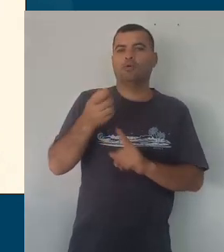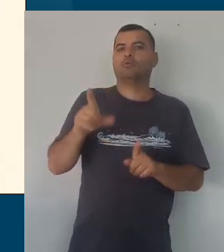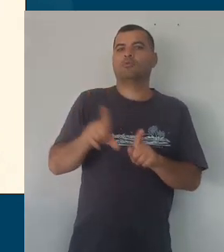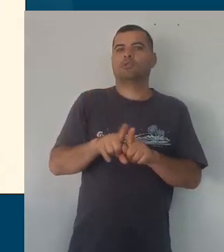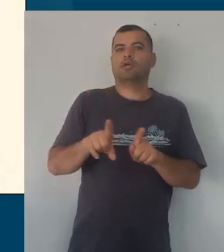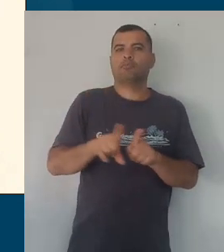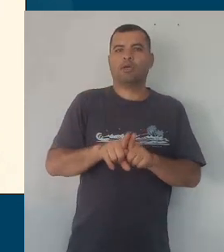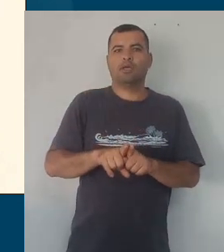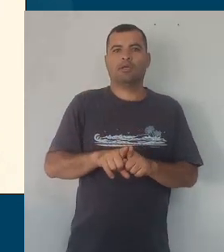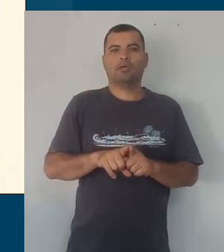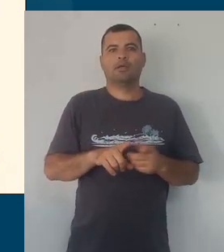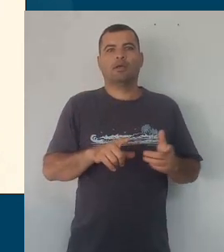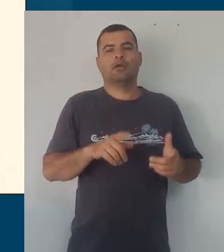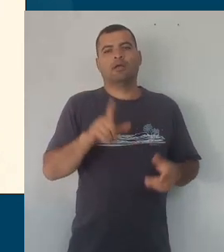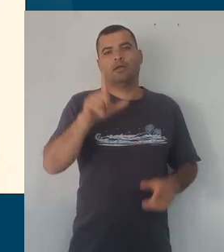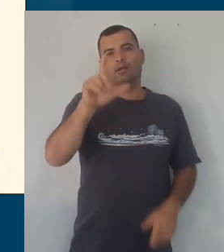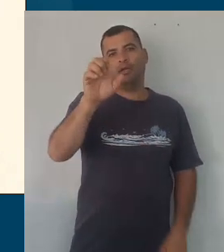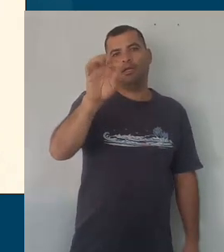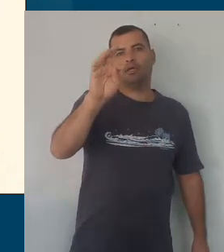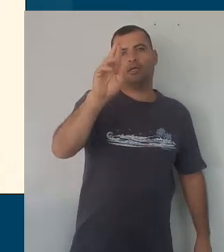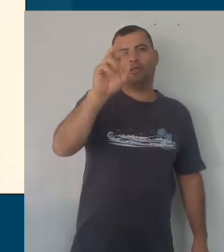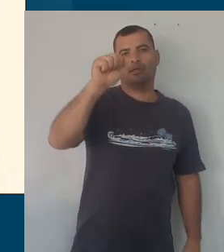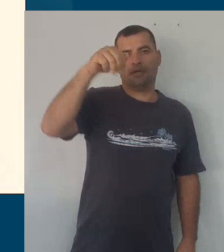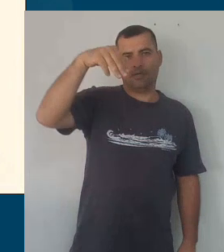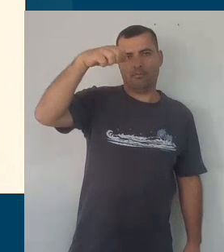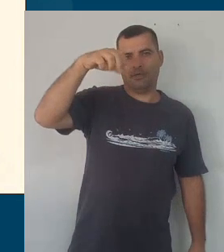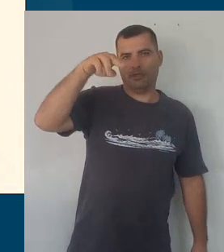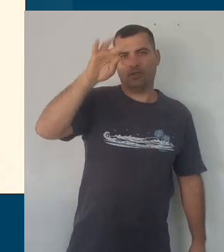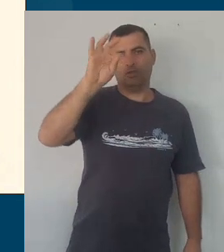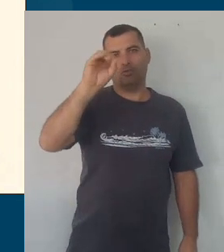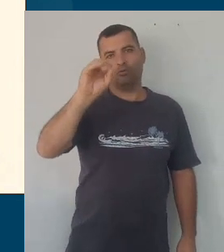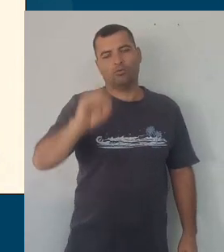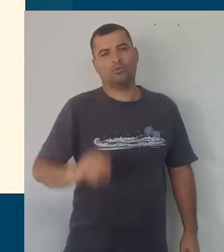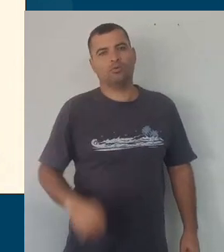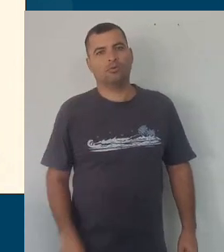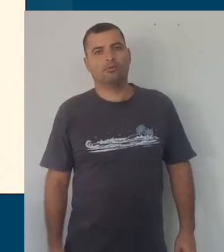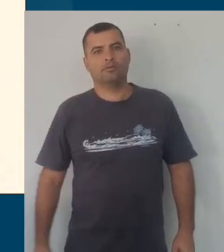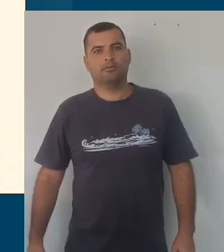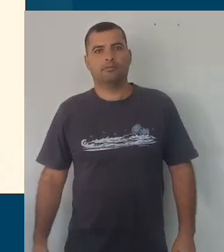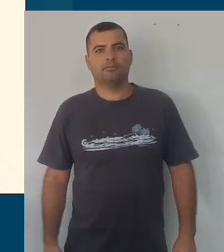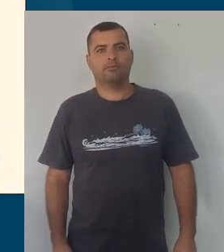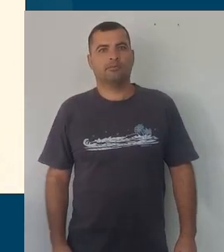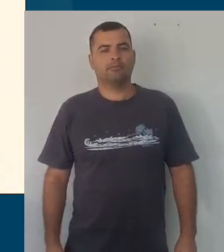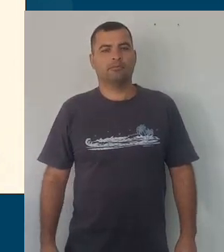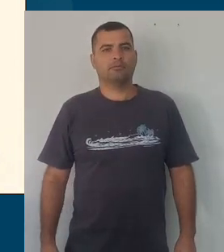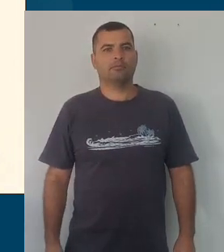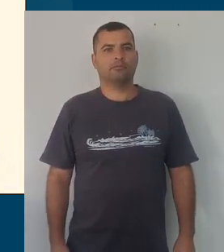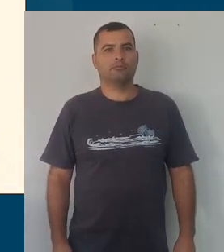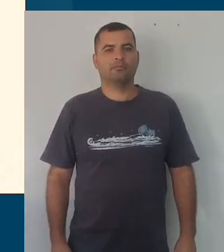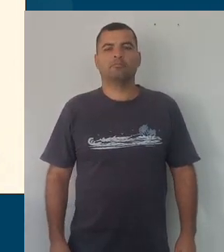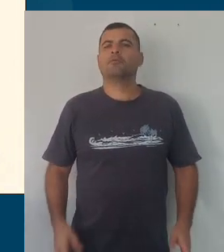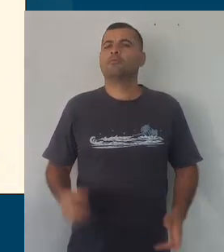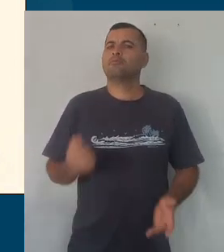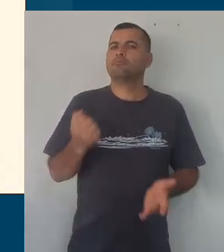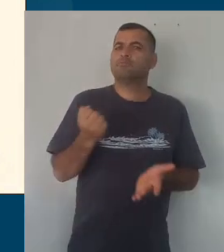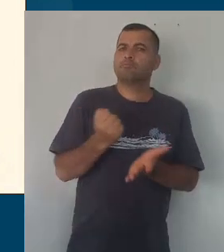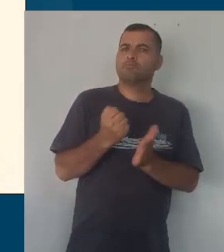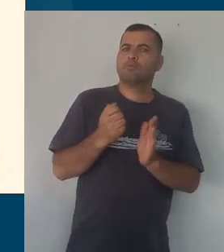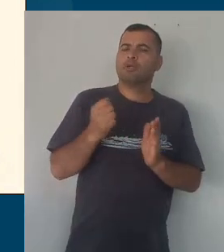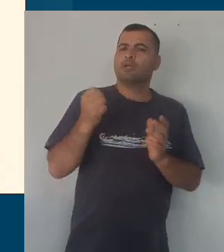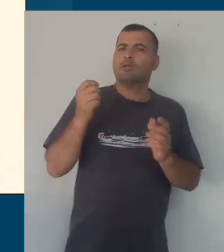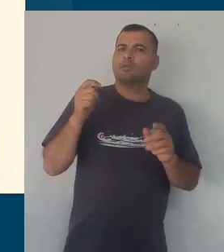multiletramentos. Aí vai mais na linha de que a questão das novas possibilidades